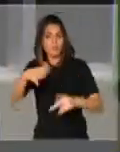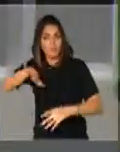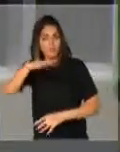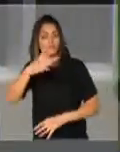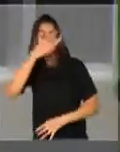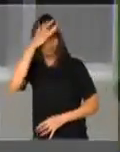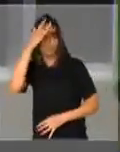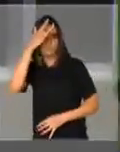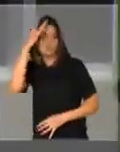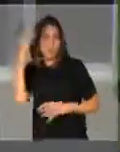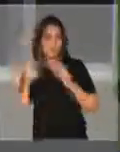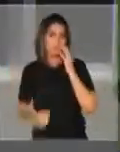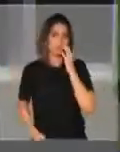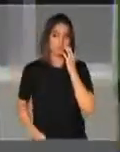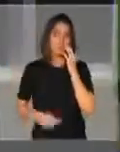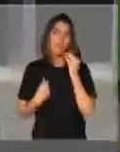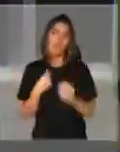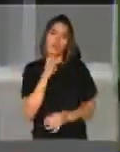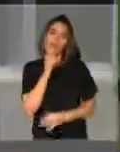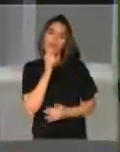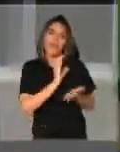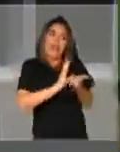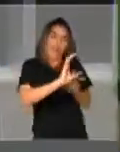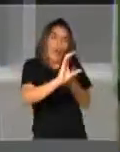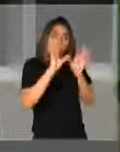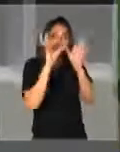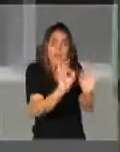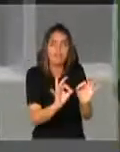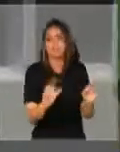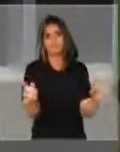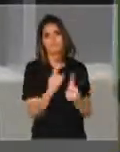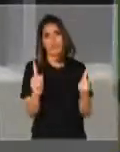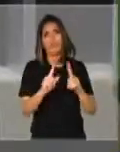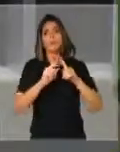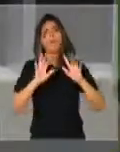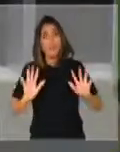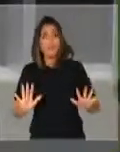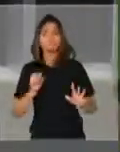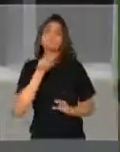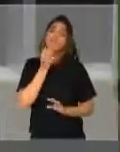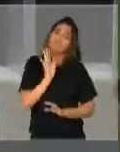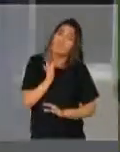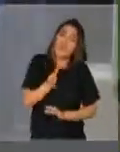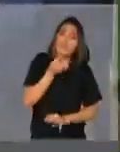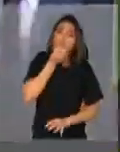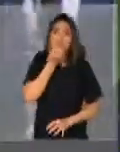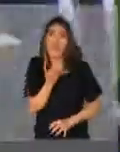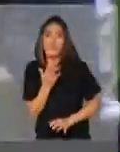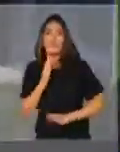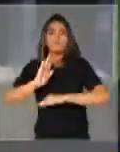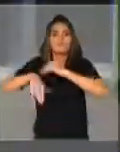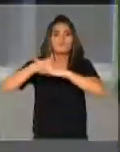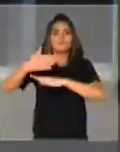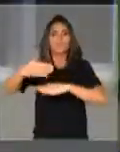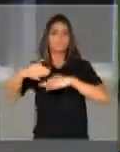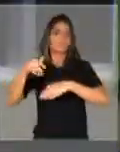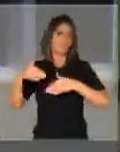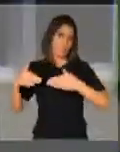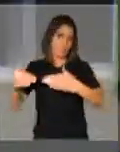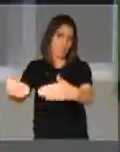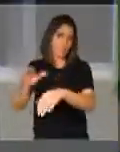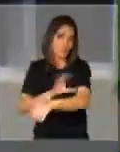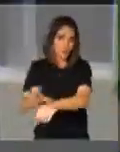ainda de não ter tido os investimentos à altura necessários para que se pudesse desenvolvê-la plenamente.